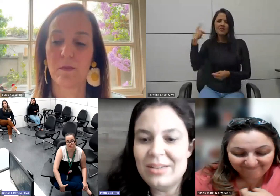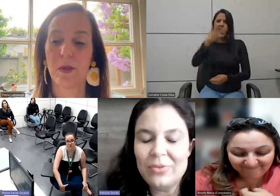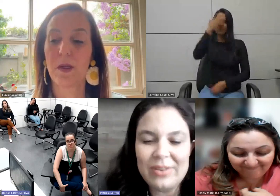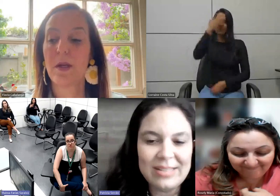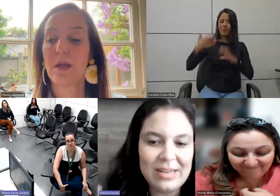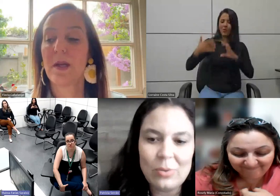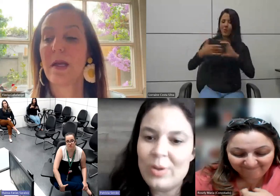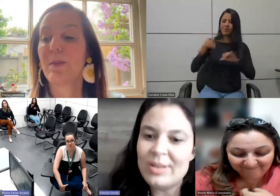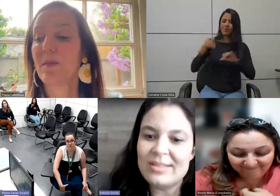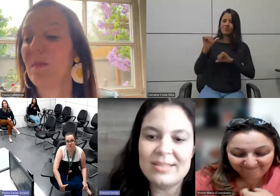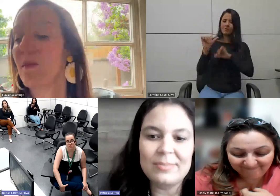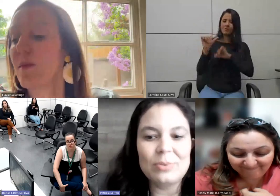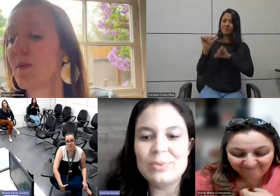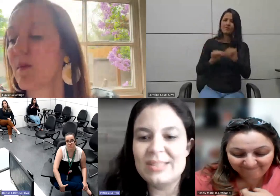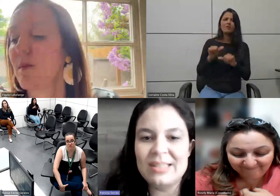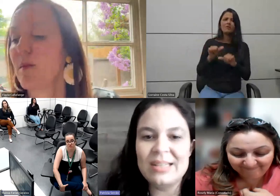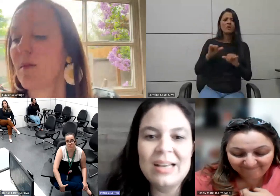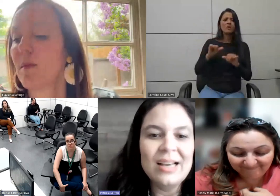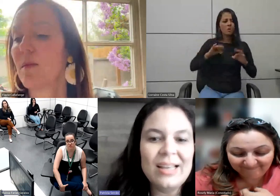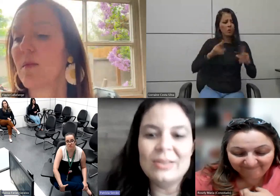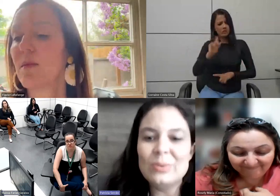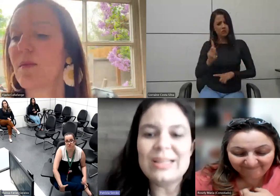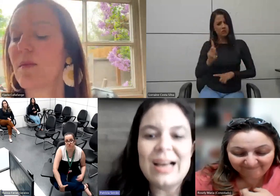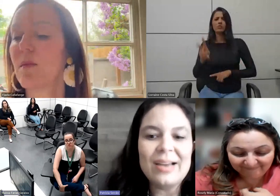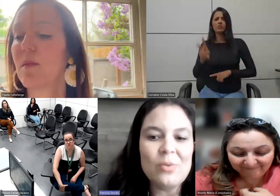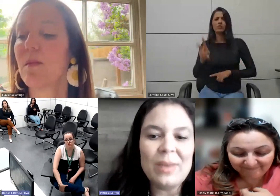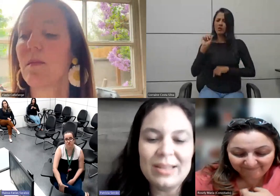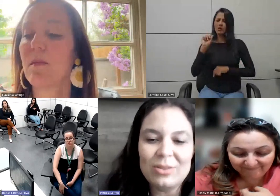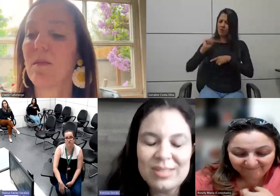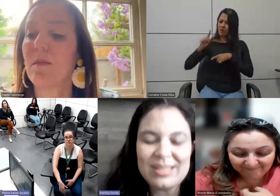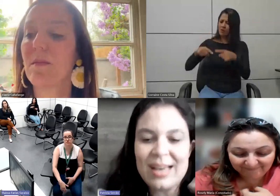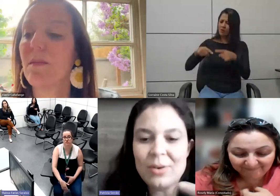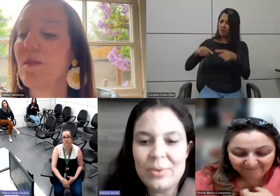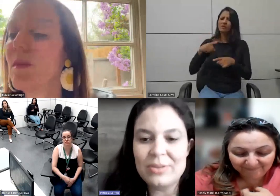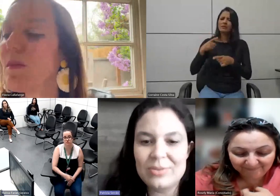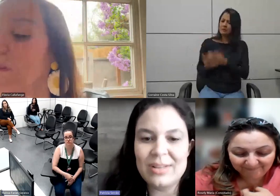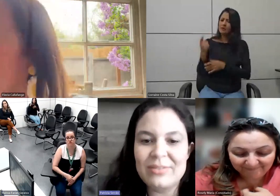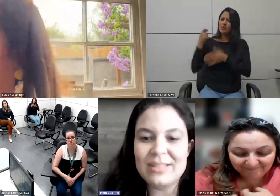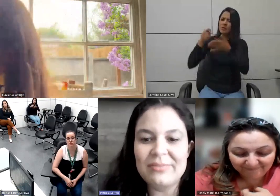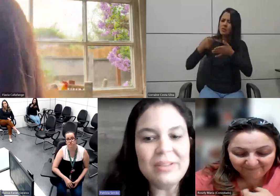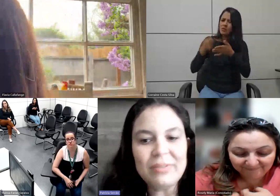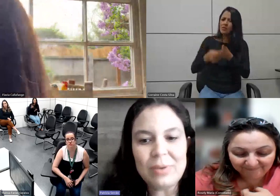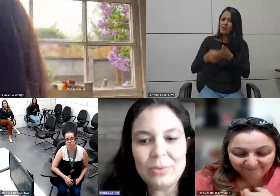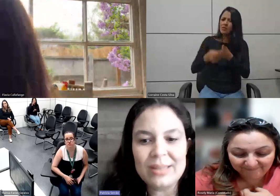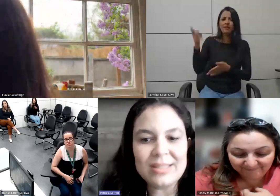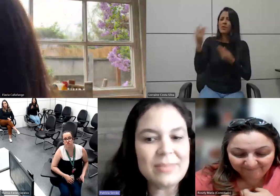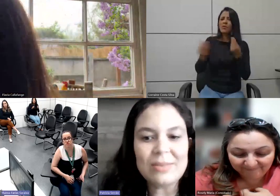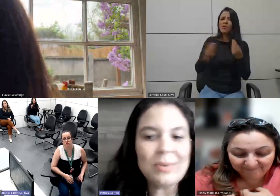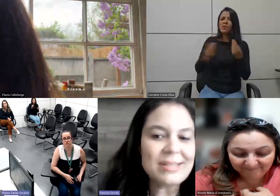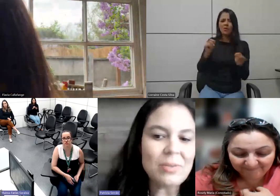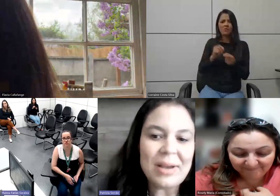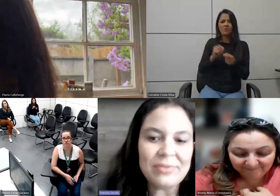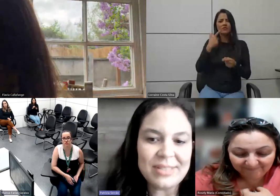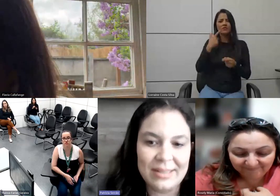todas conseguiram fazer coisas e produzir e lutar e como é que trouxeram isso né você vive com a doença mas a doença não é